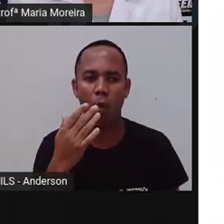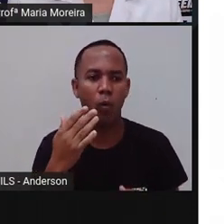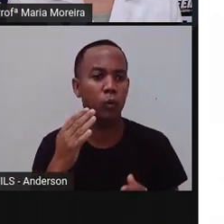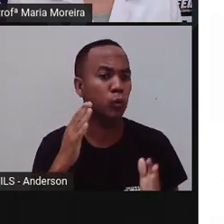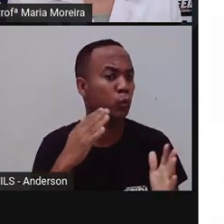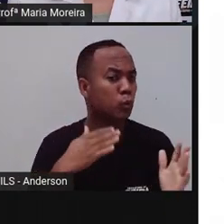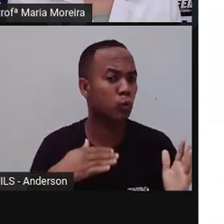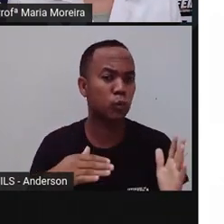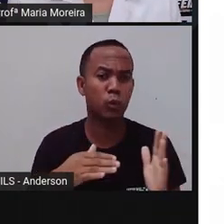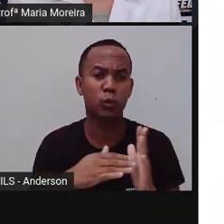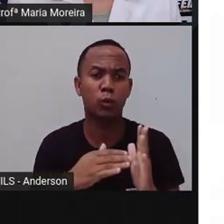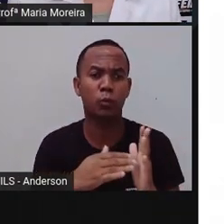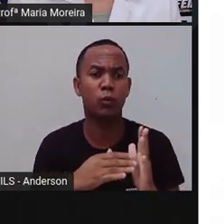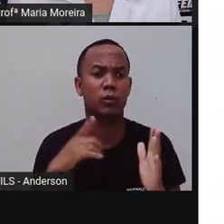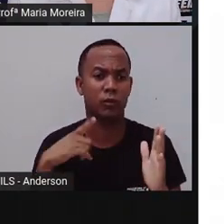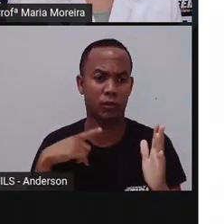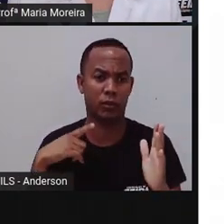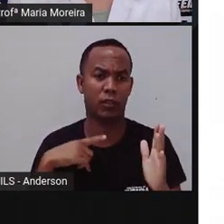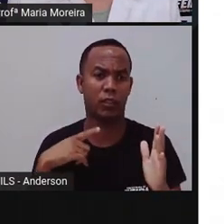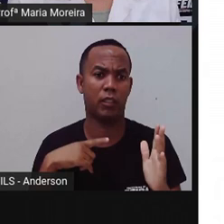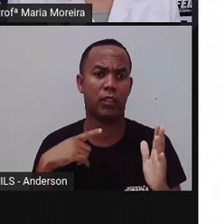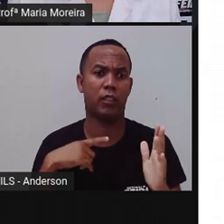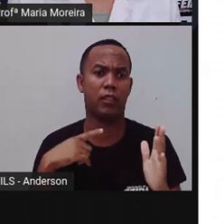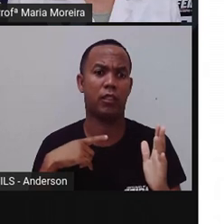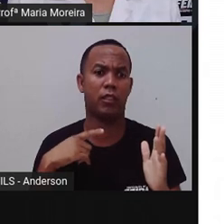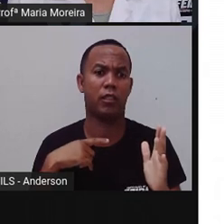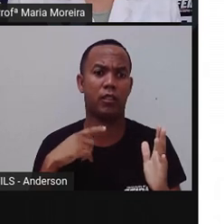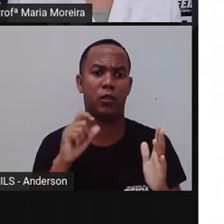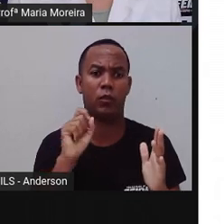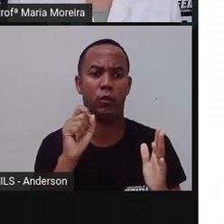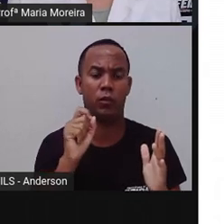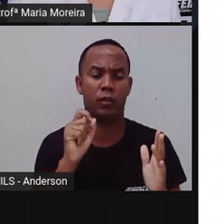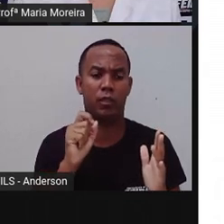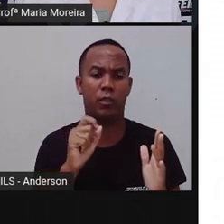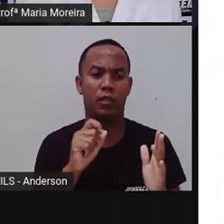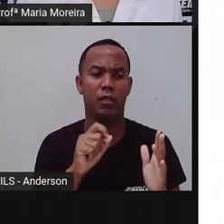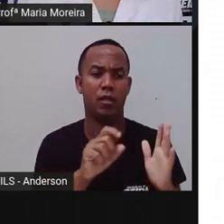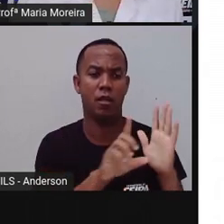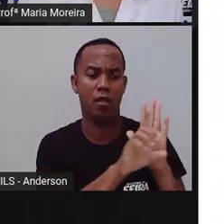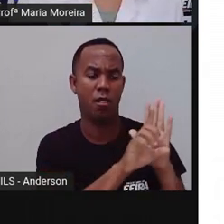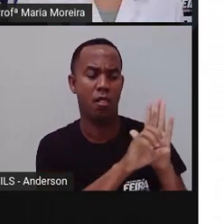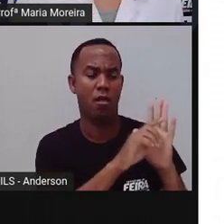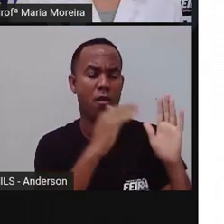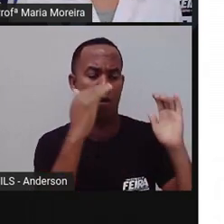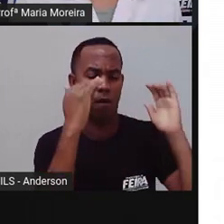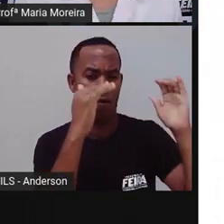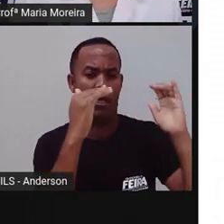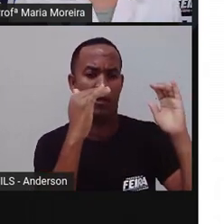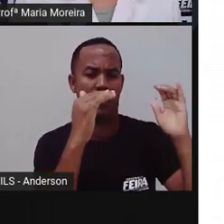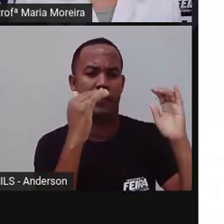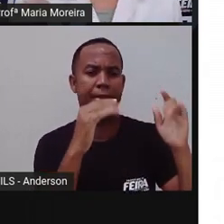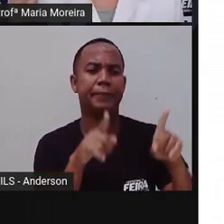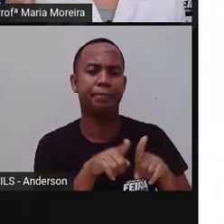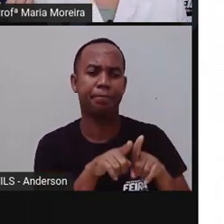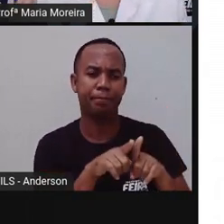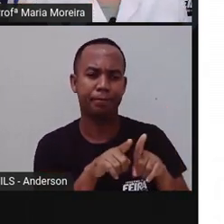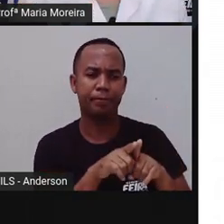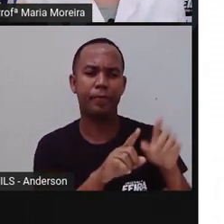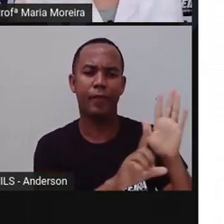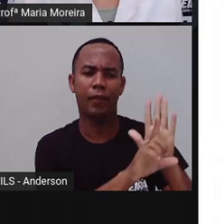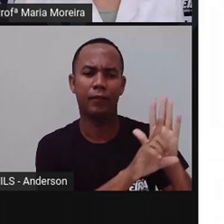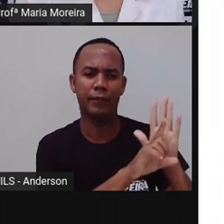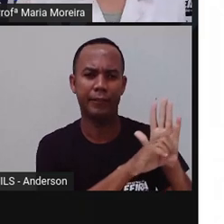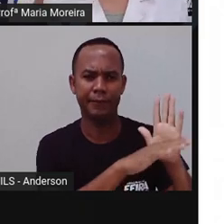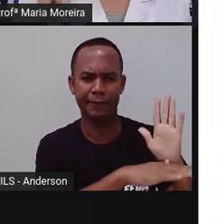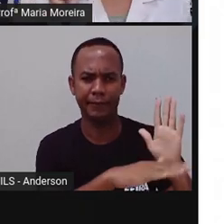educação. E está lá onde? Na Constituição. Não é isso? E também está onde? No Estatuto da Criança e do